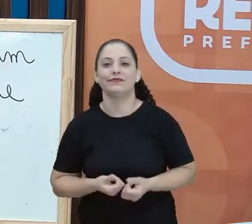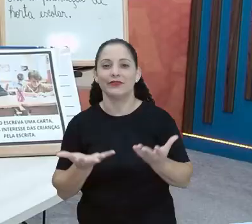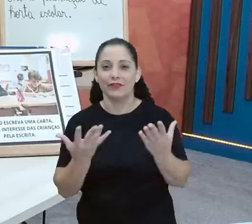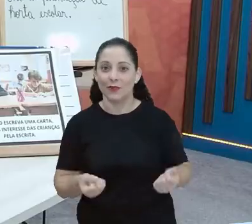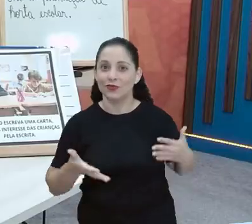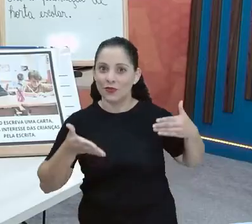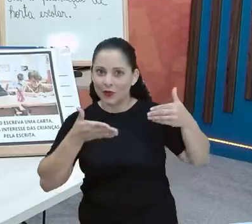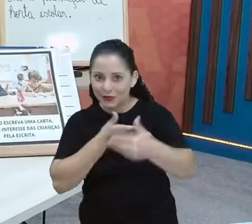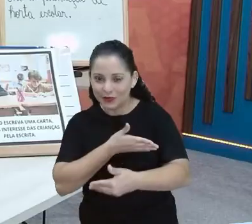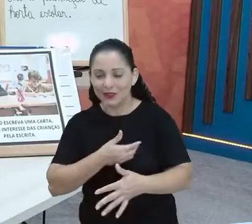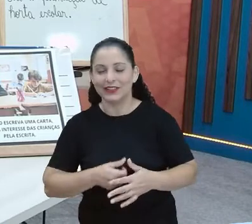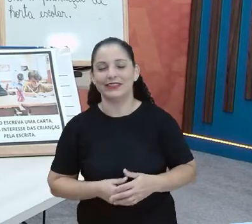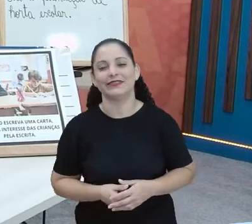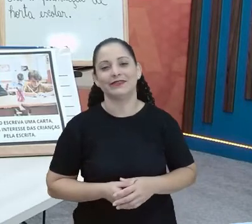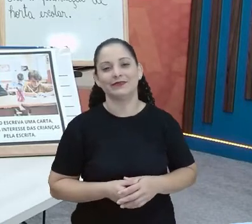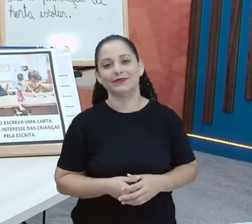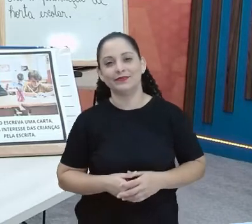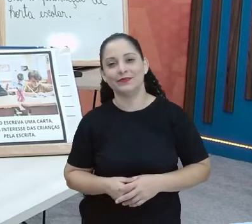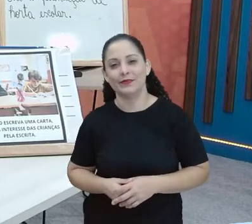continuar agora